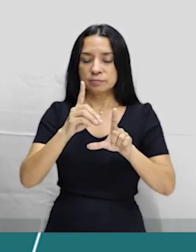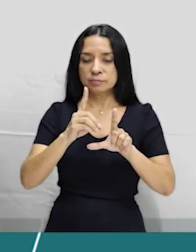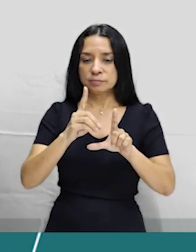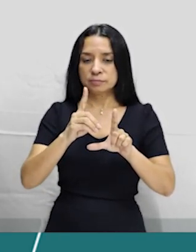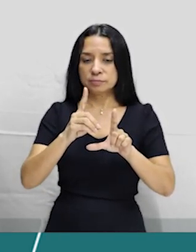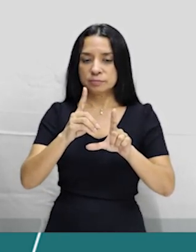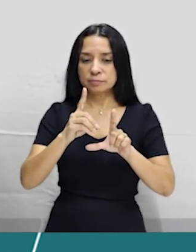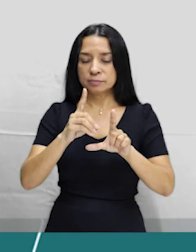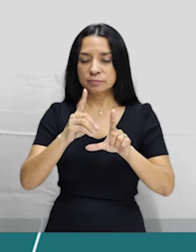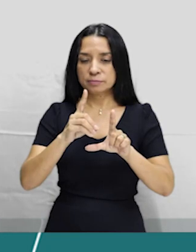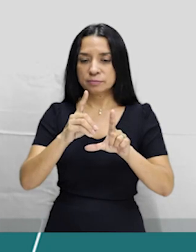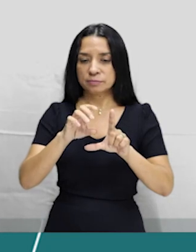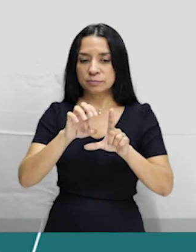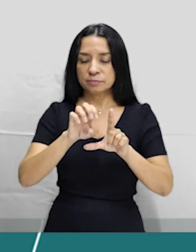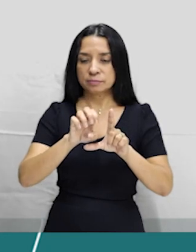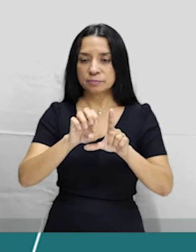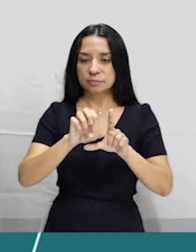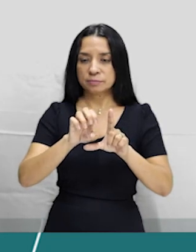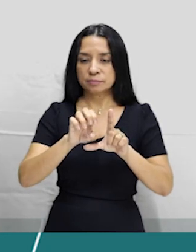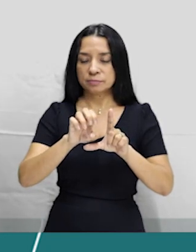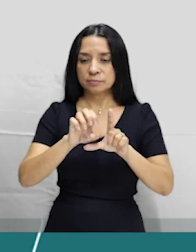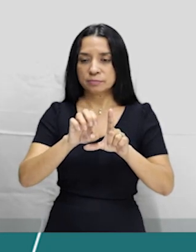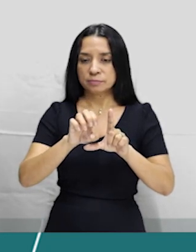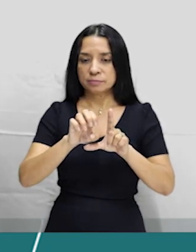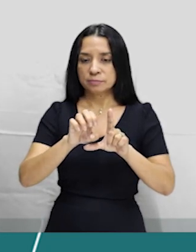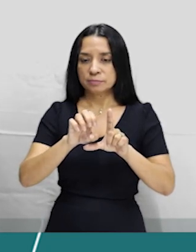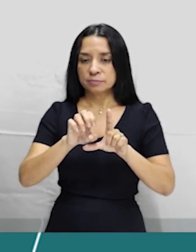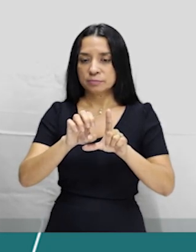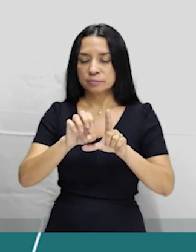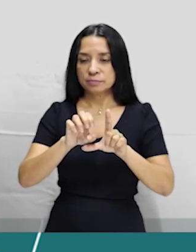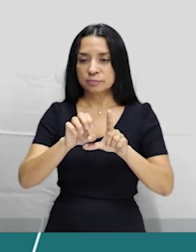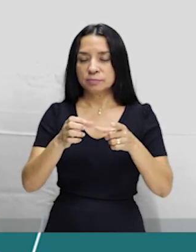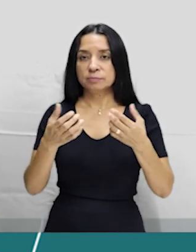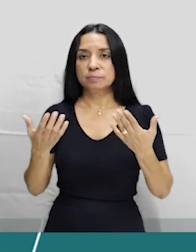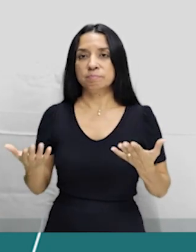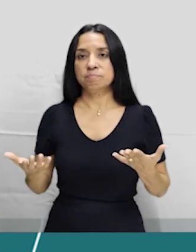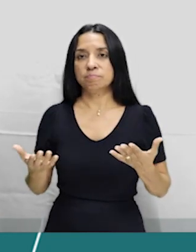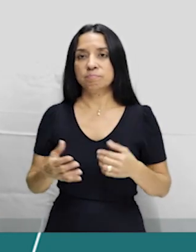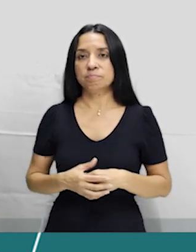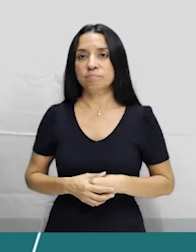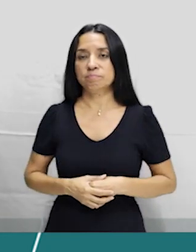del subjuntivo ou no presente del indicativo.